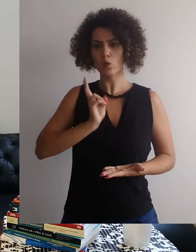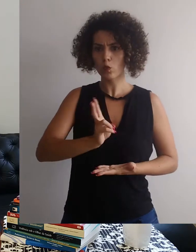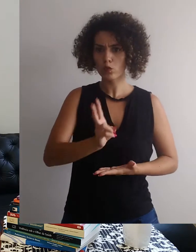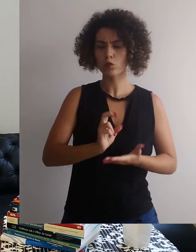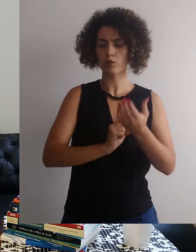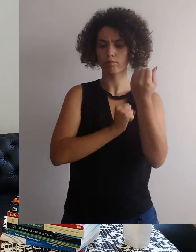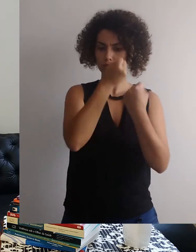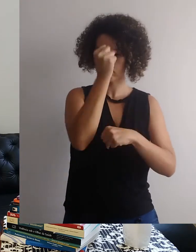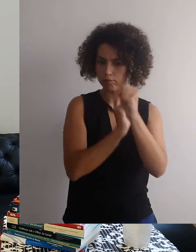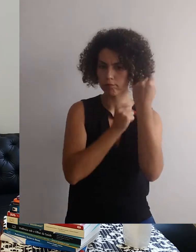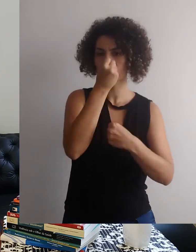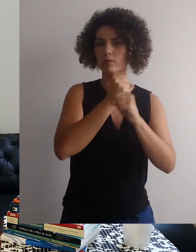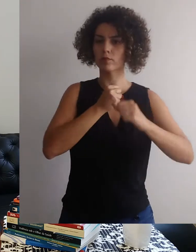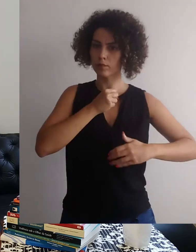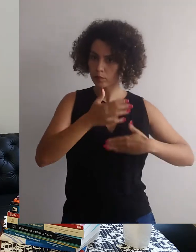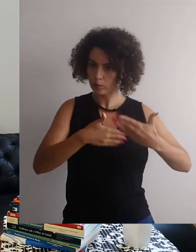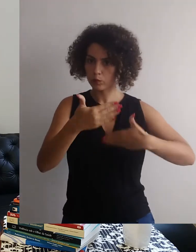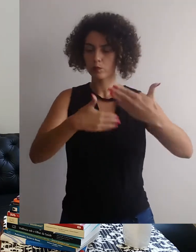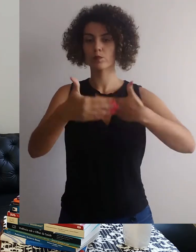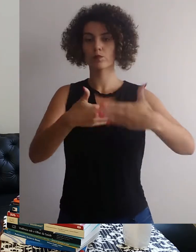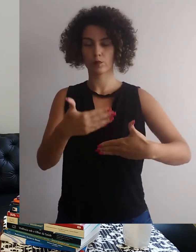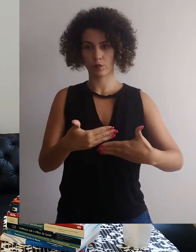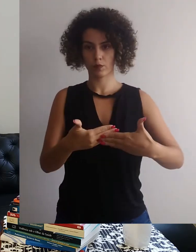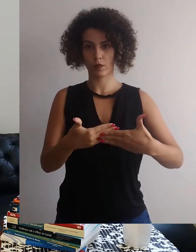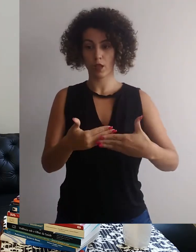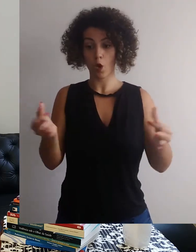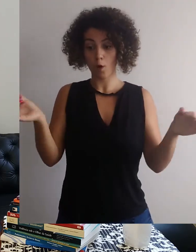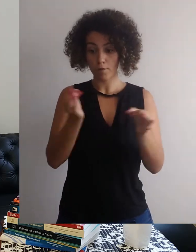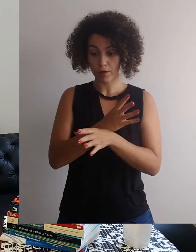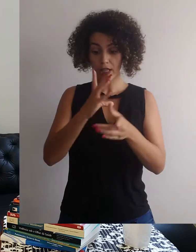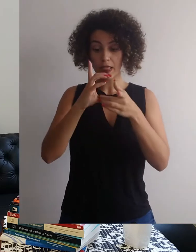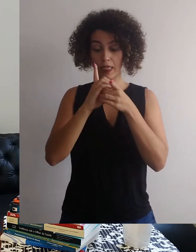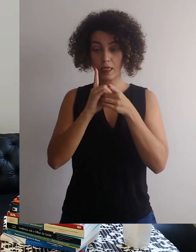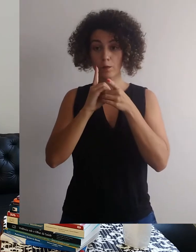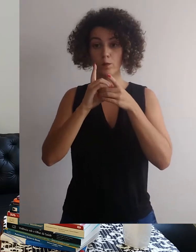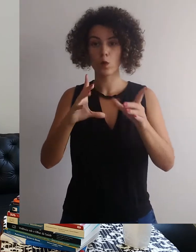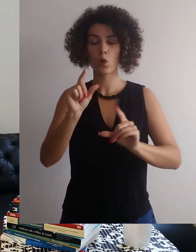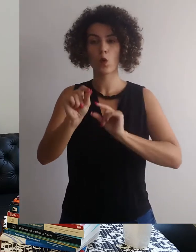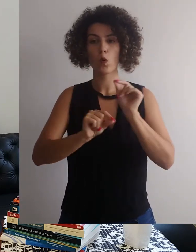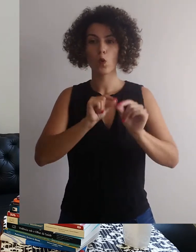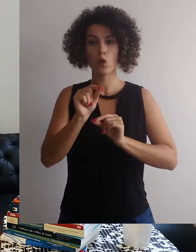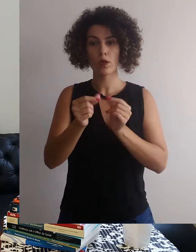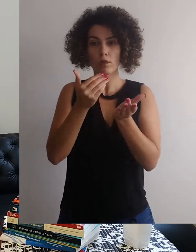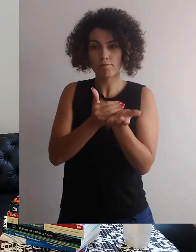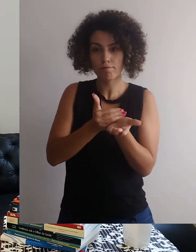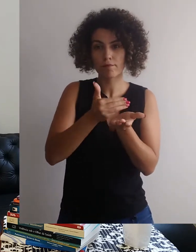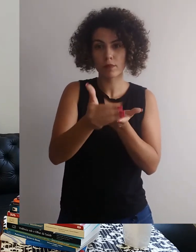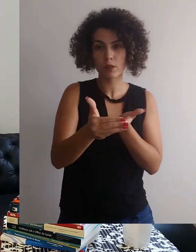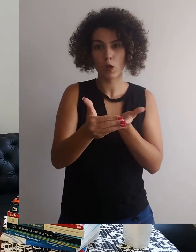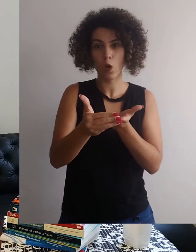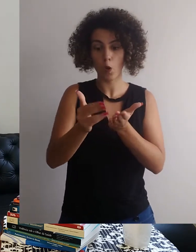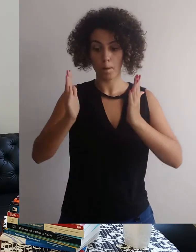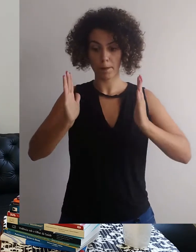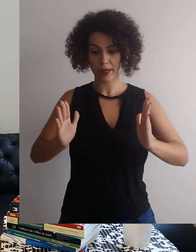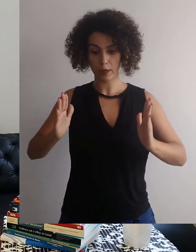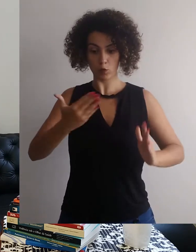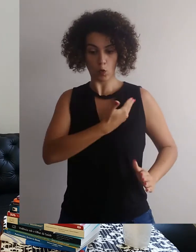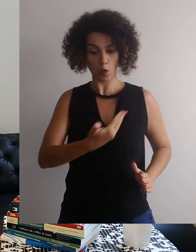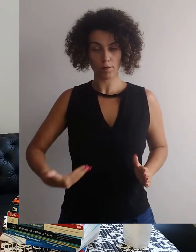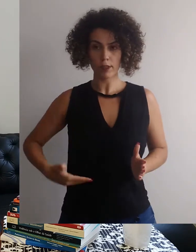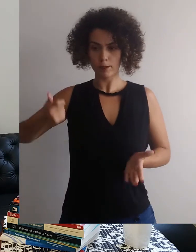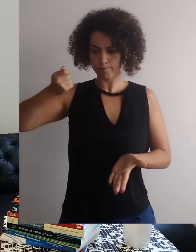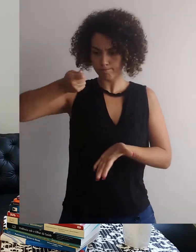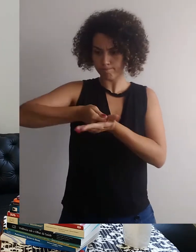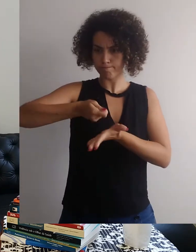continuou seu processo de modernização e industrialização. O encerramento do momento democrático se deu com a instauração de um governo